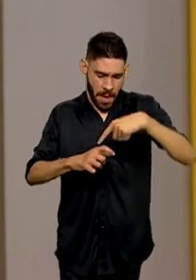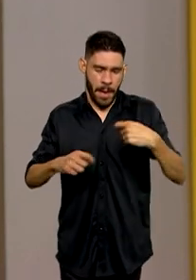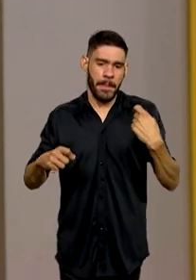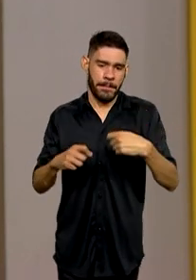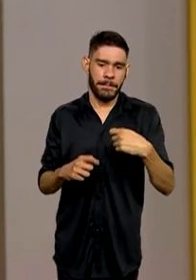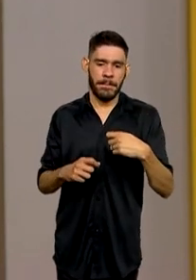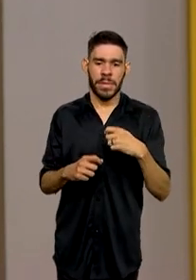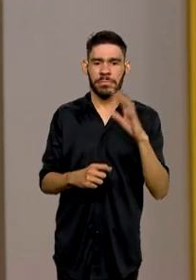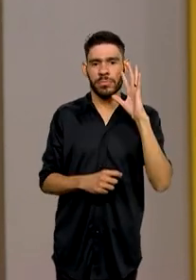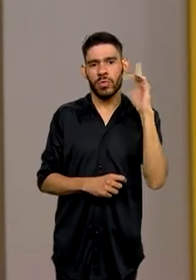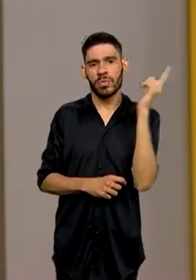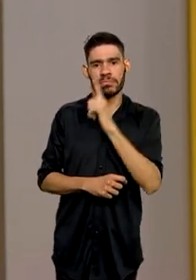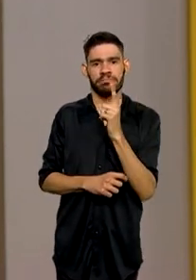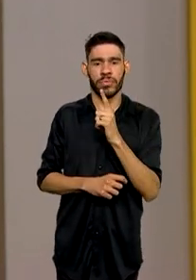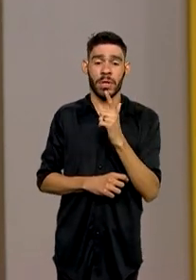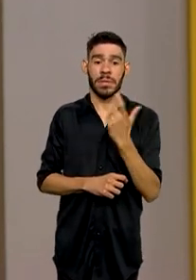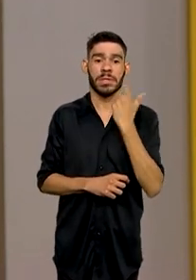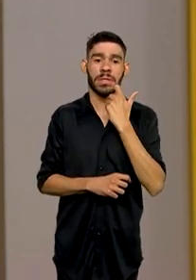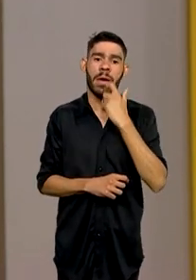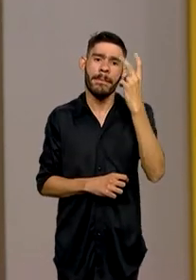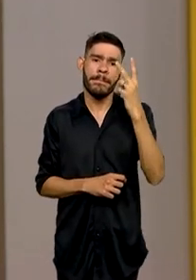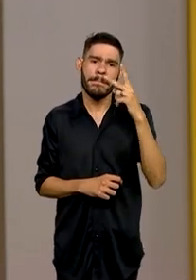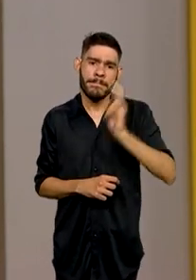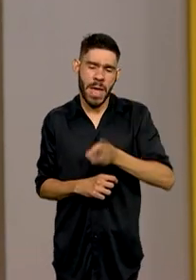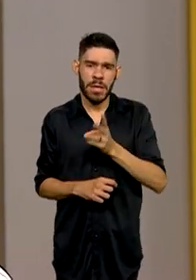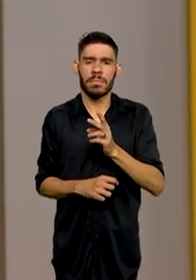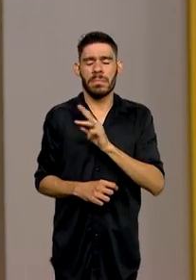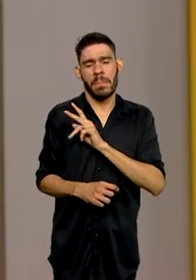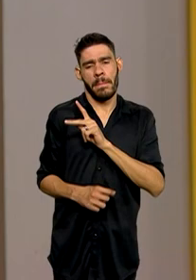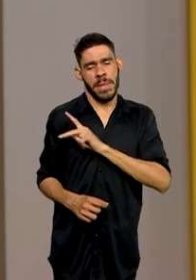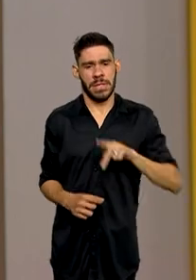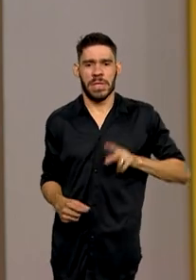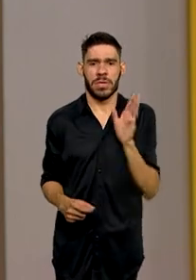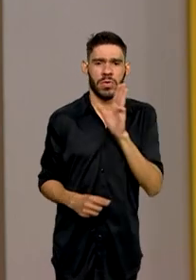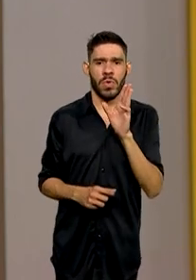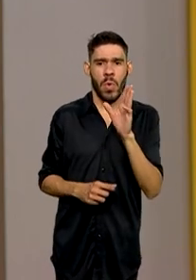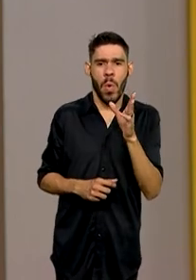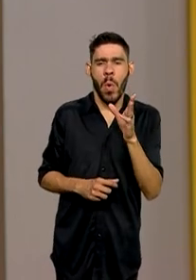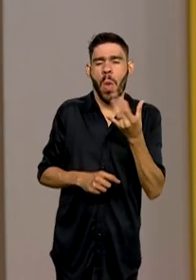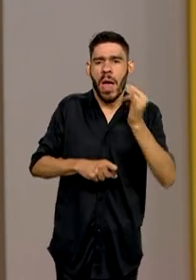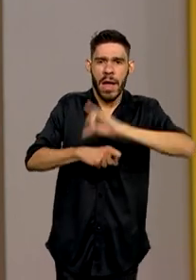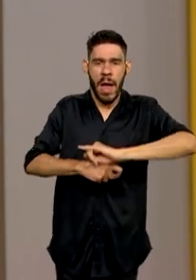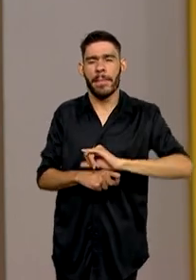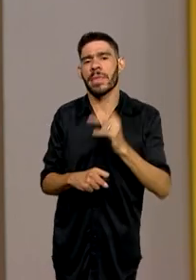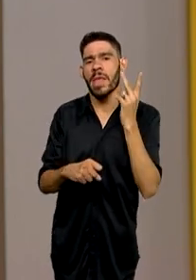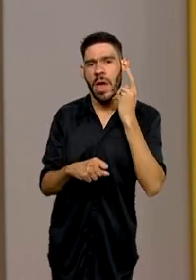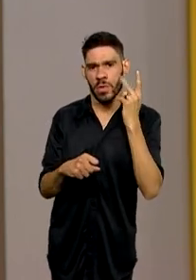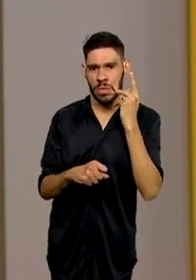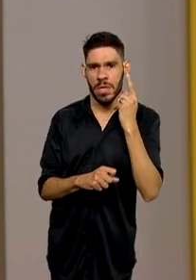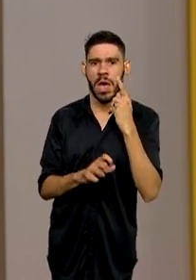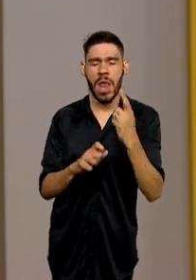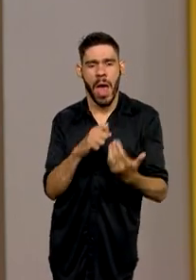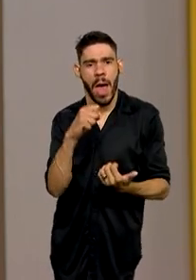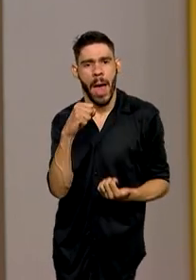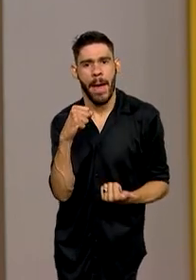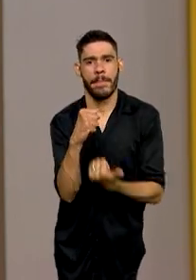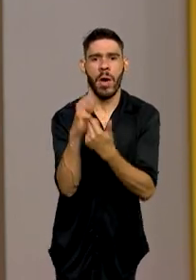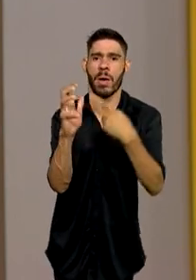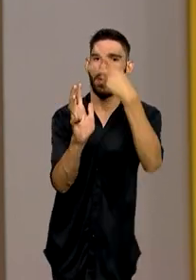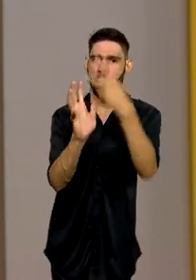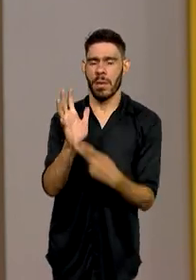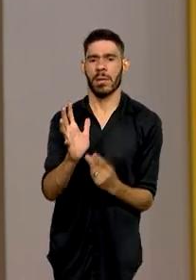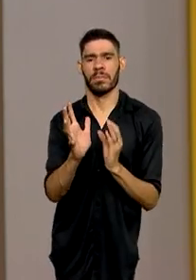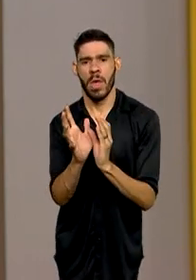Ainda nesta sexta-feira, o presidente Lula esteve em Fortaleza, capital cearense, para apoiar programas de microcrédito